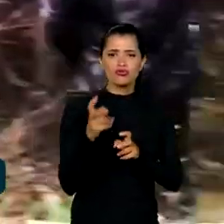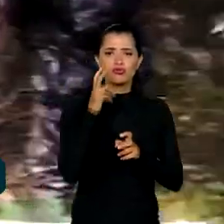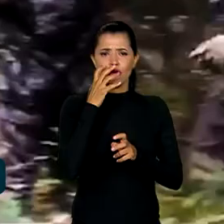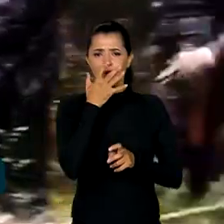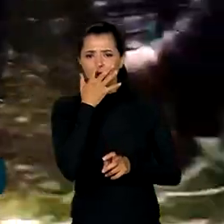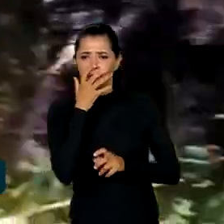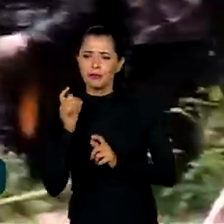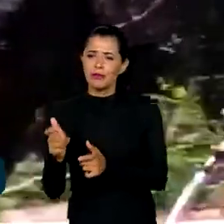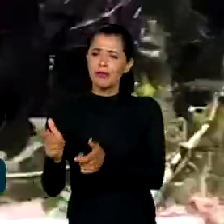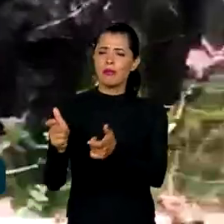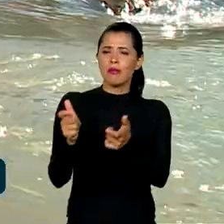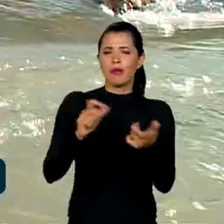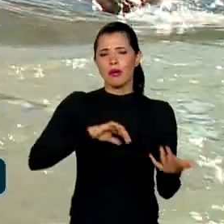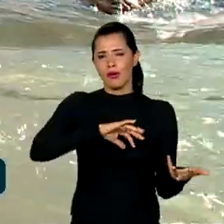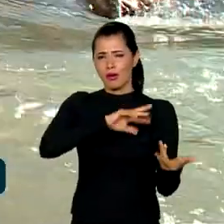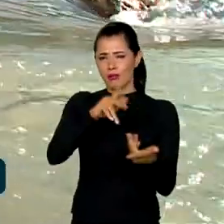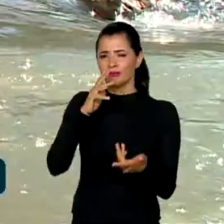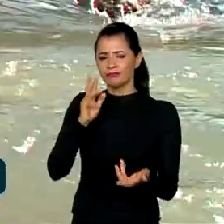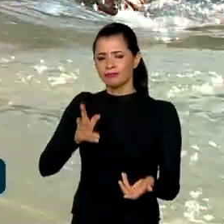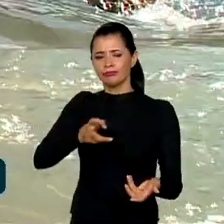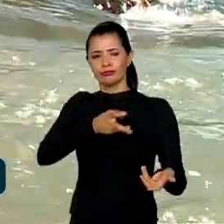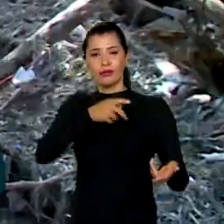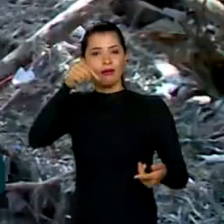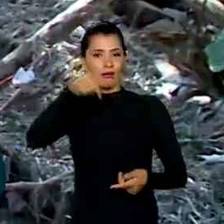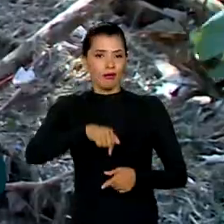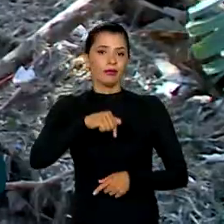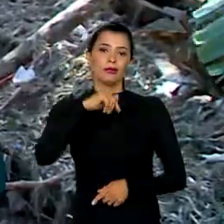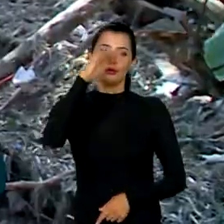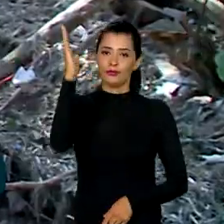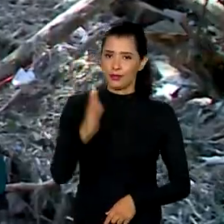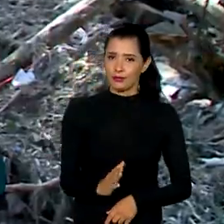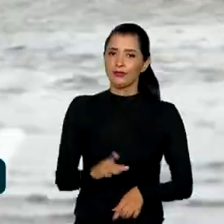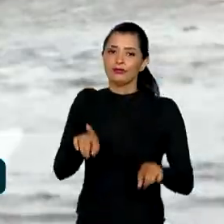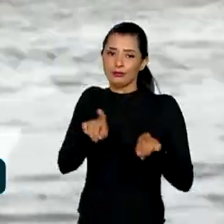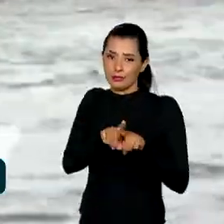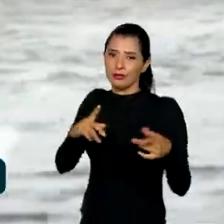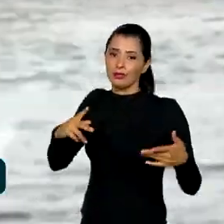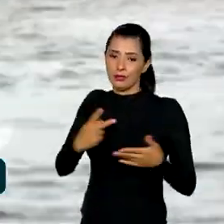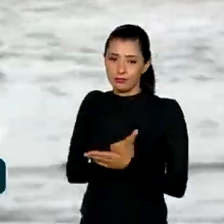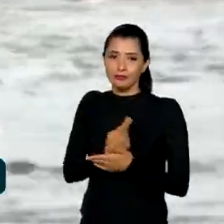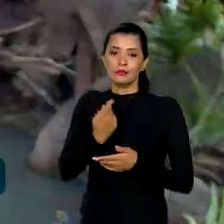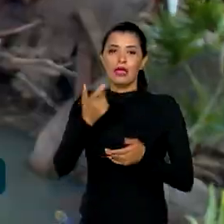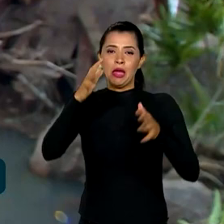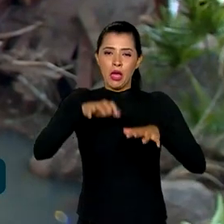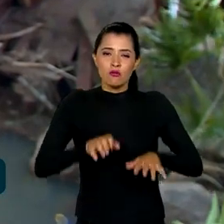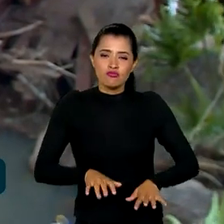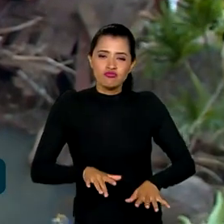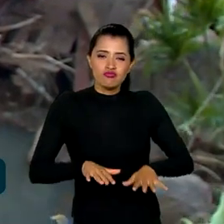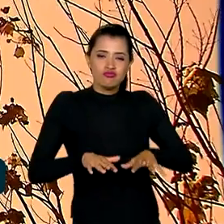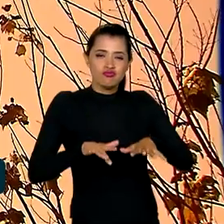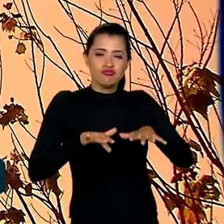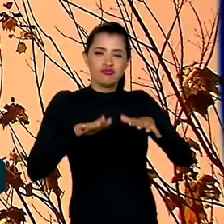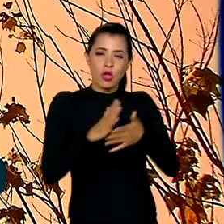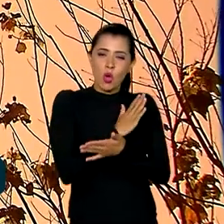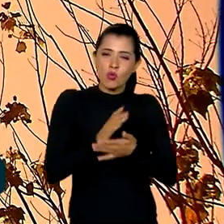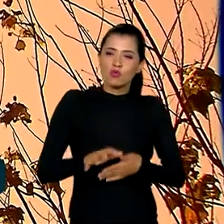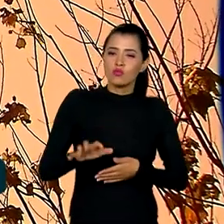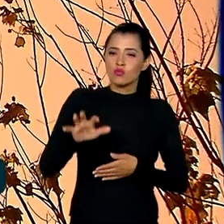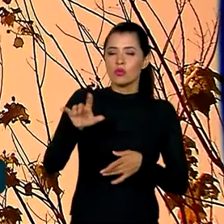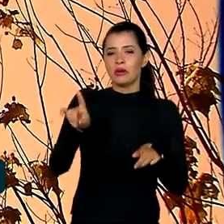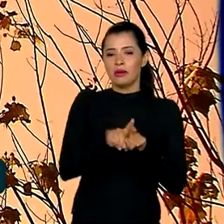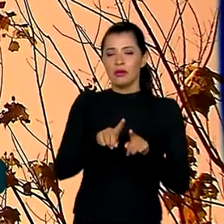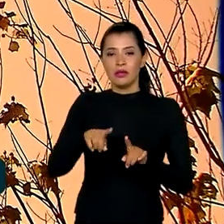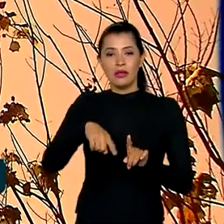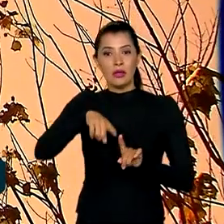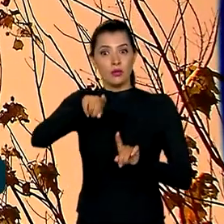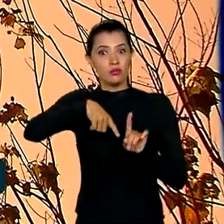em várias partes do mundo. E aqui no Brasil não é diferente. Enchentes em algumas regiões e altas